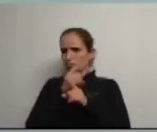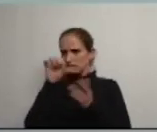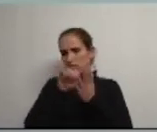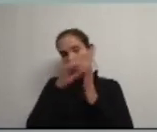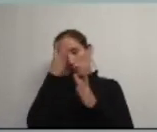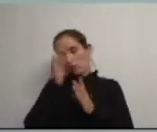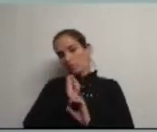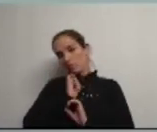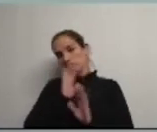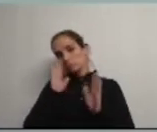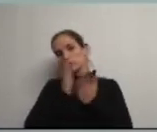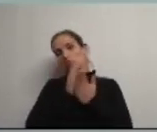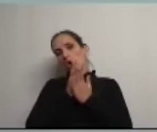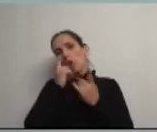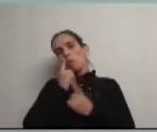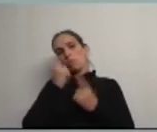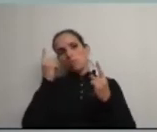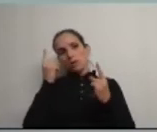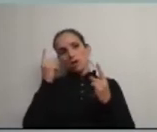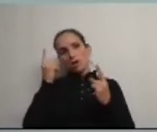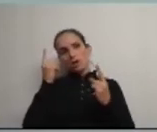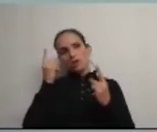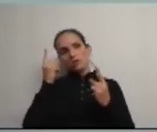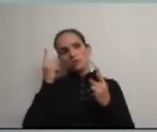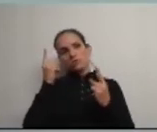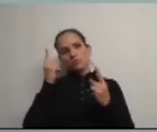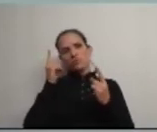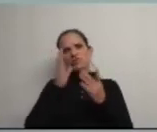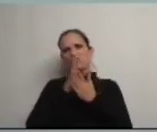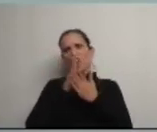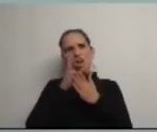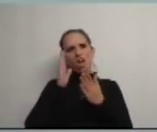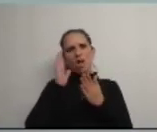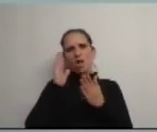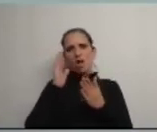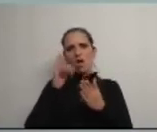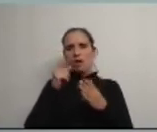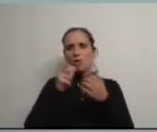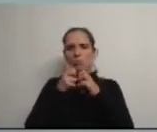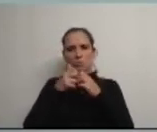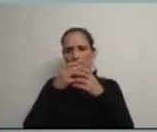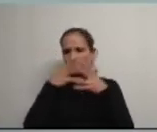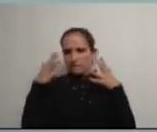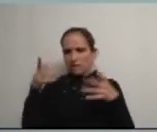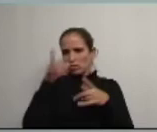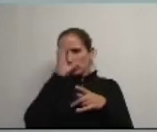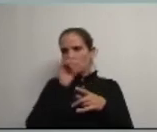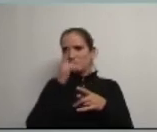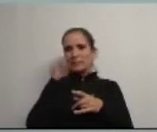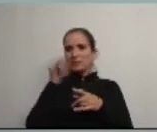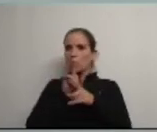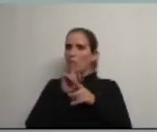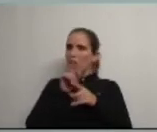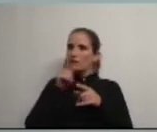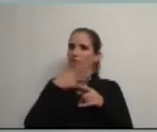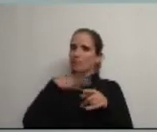opinião e portanto a escola pública já tem um ataque violentíssimo do governo que a tenta desestabilizar